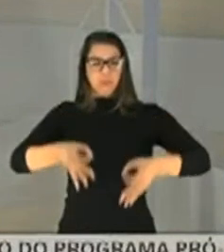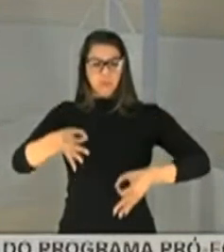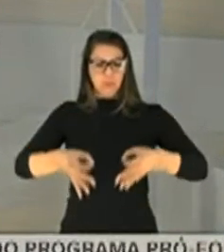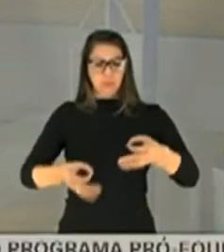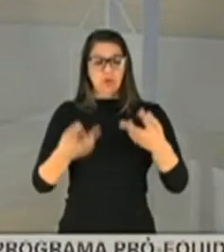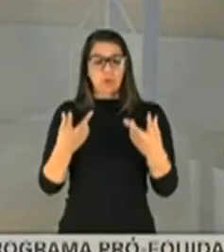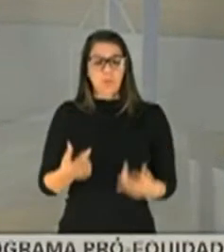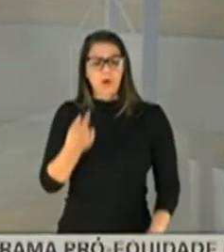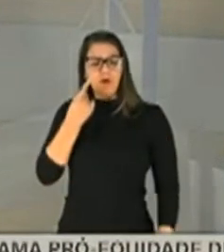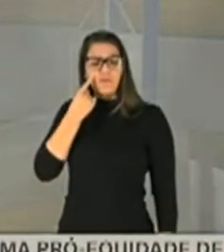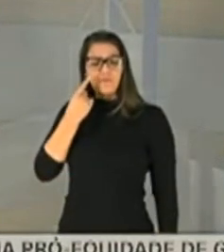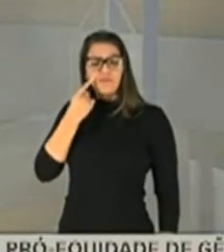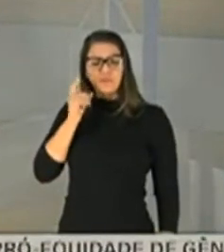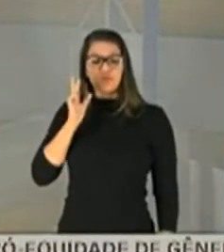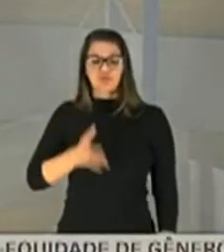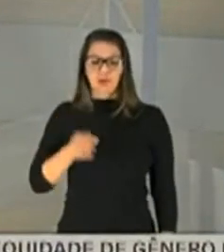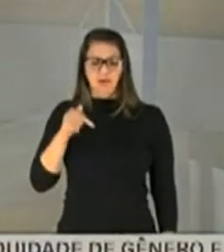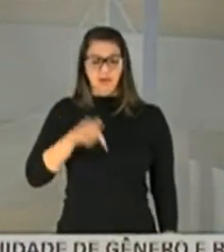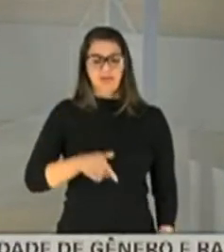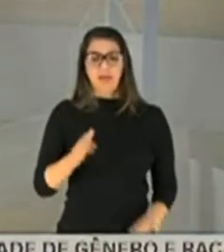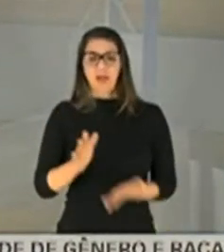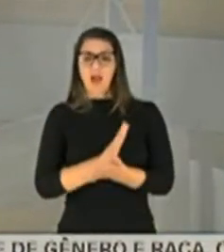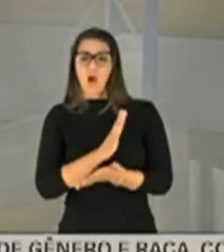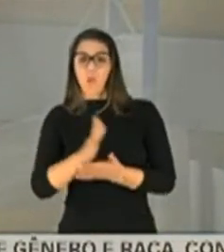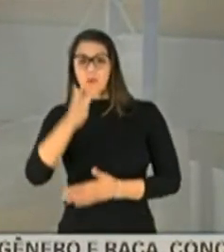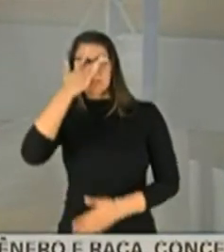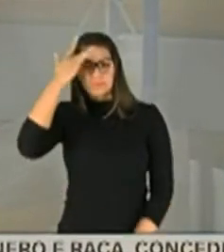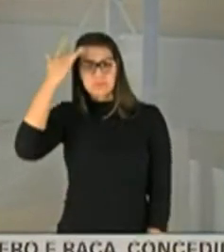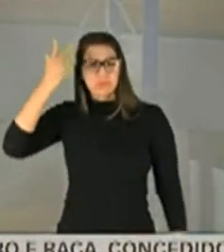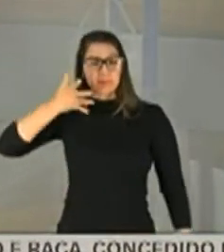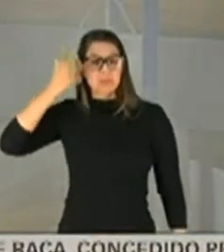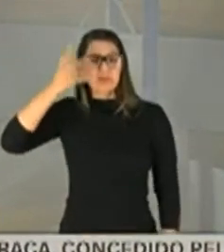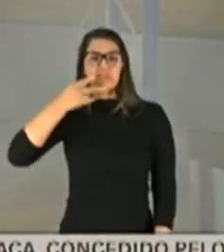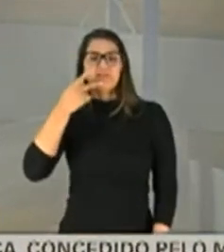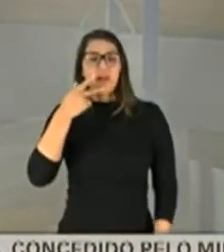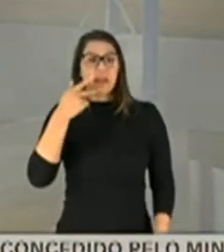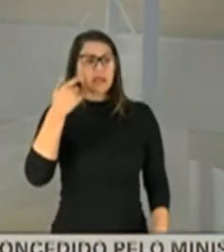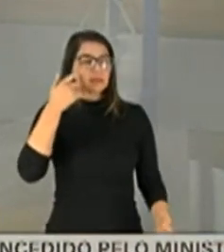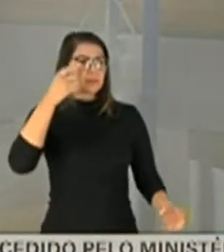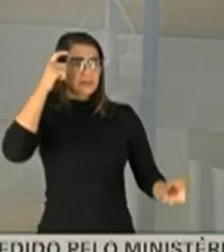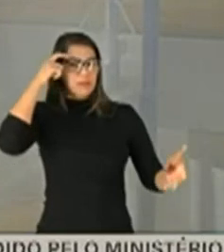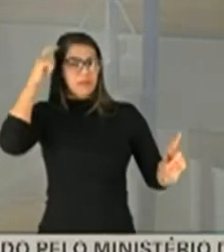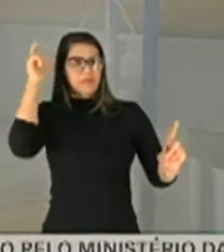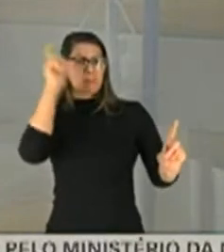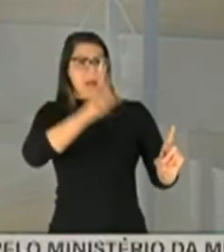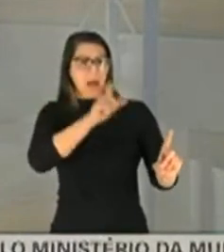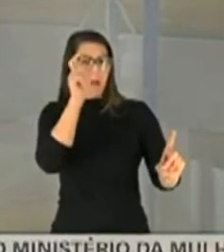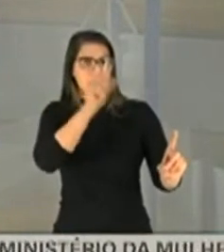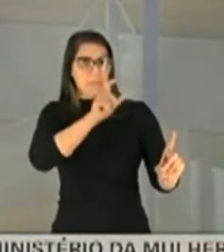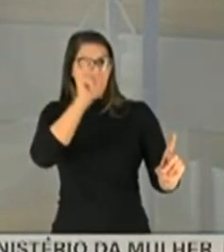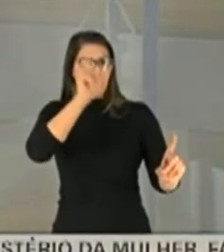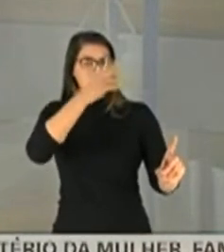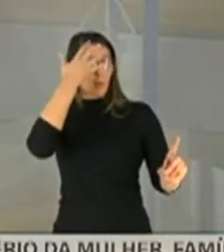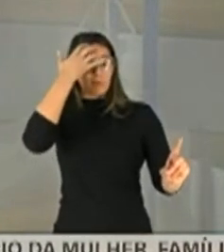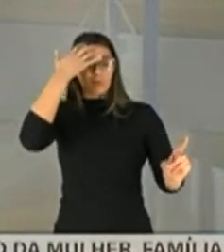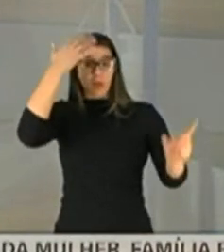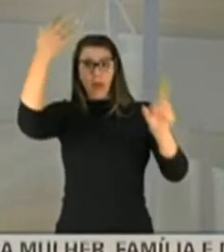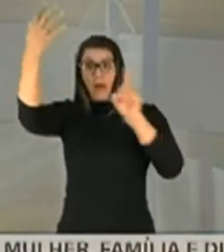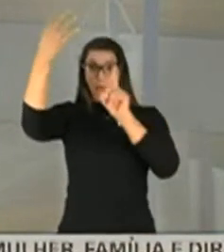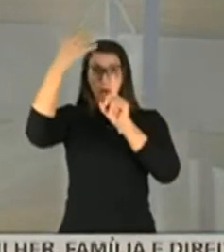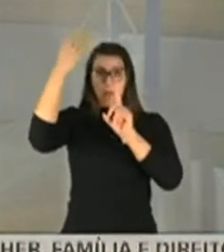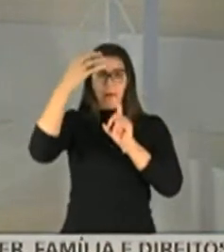viu aqui, muitos depoentes falando em tortura psicológica, muitos depoentes sendo